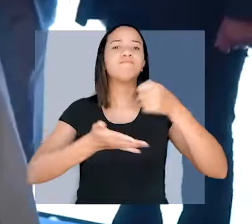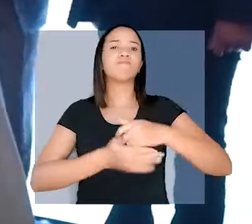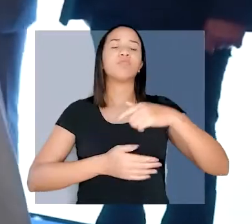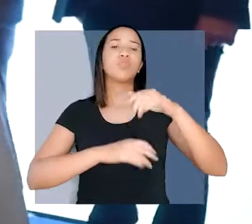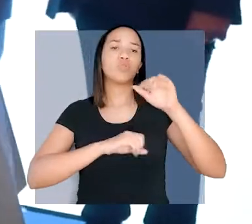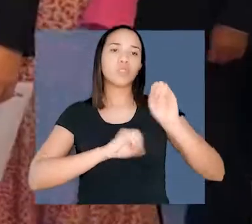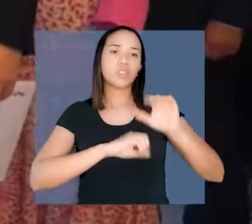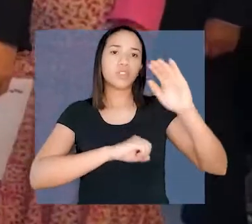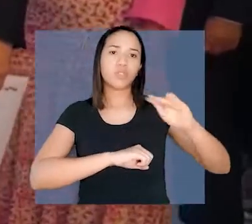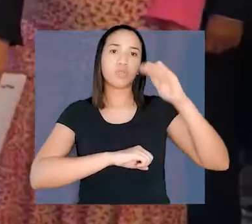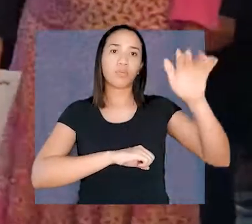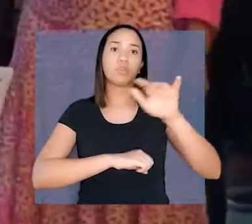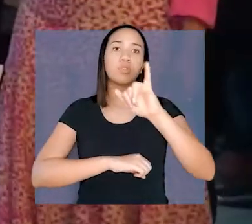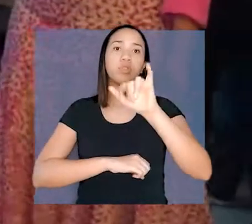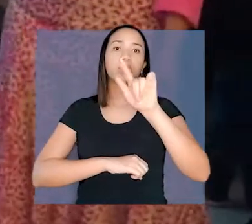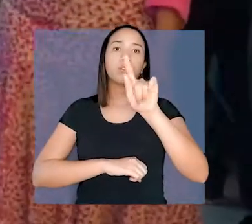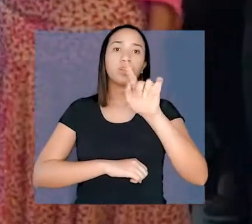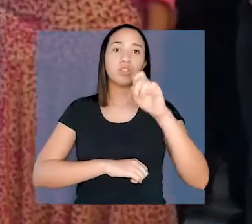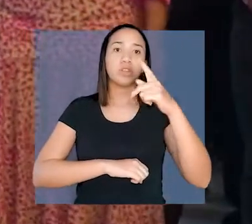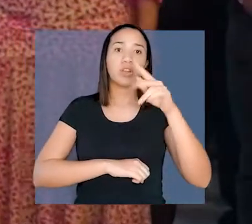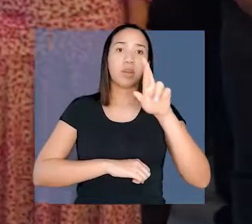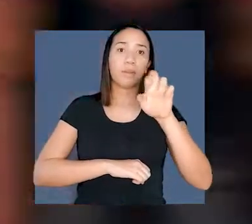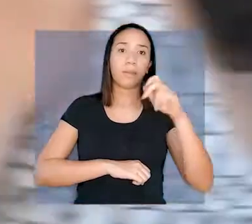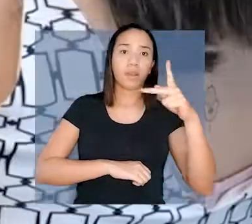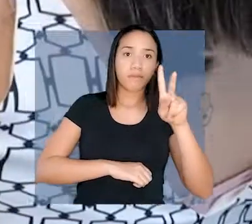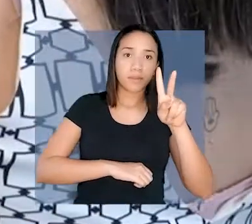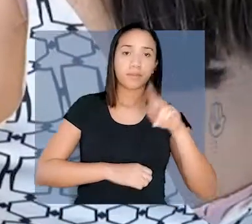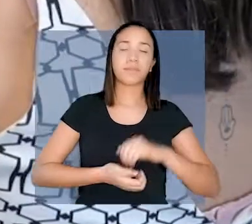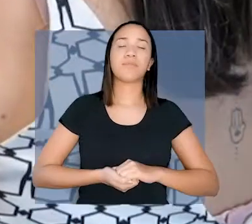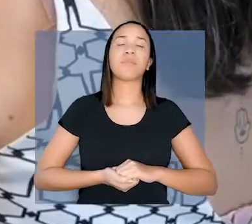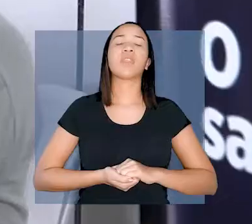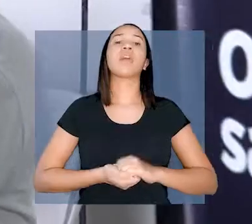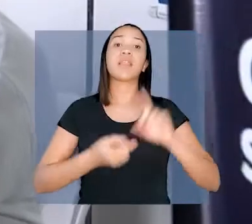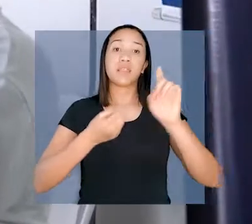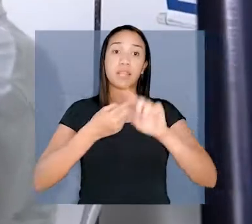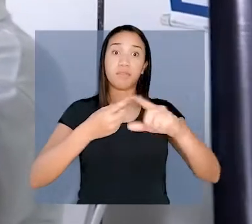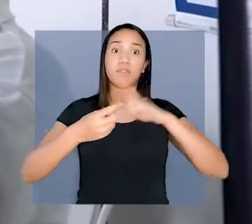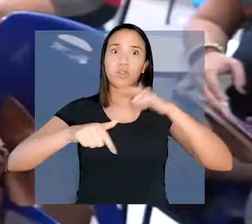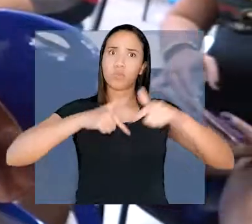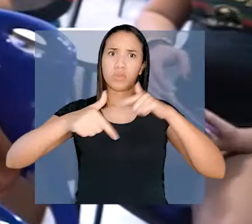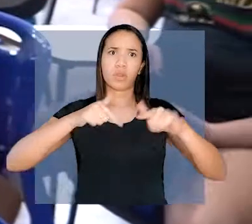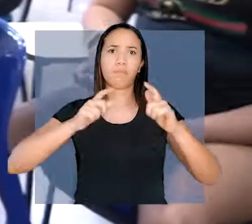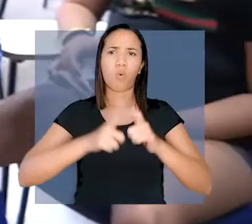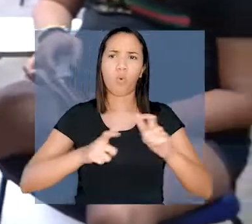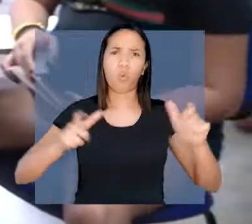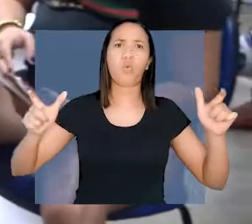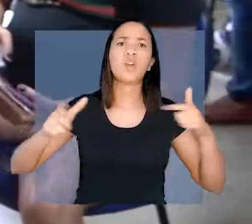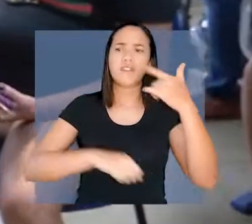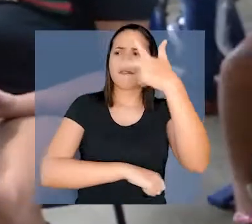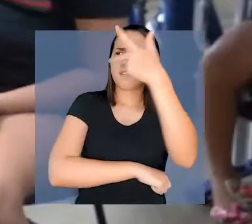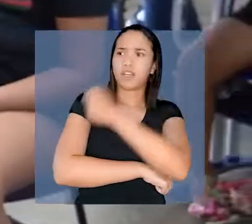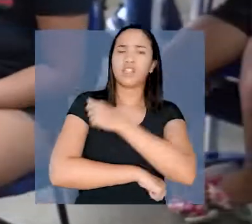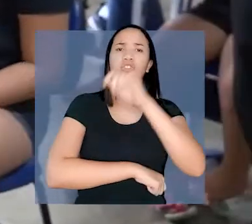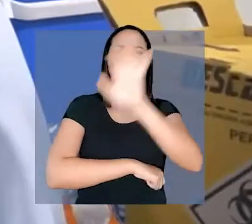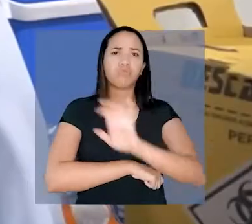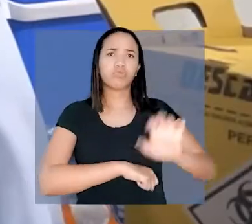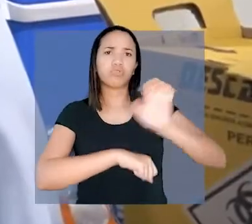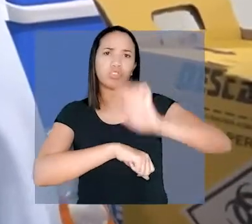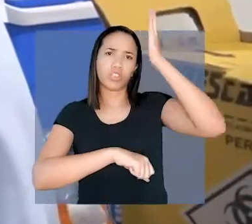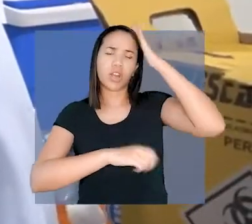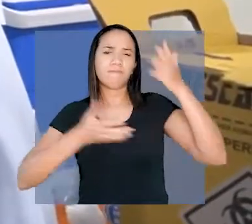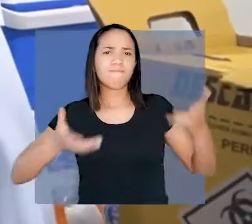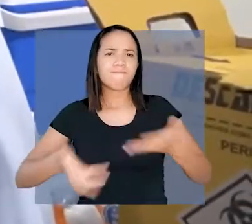gratificação de nível superior aos servidores do IGPREV. Neste fim de semana, um mutirão de vacinação em todos os municípios do estado